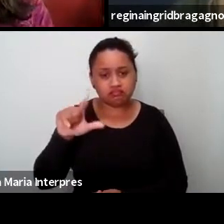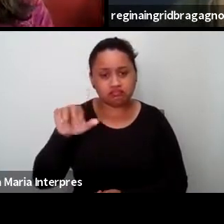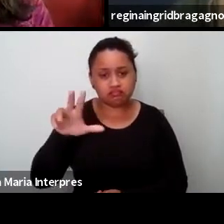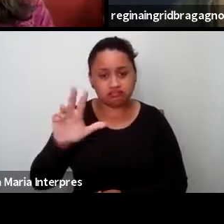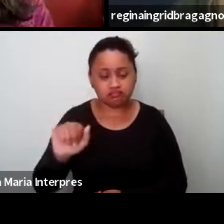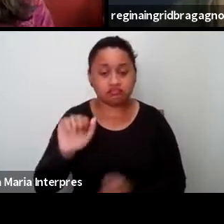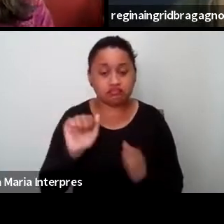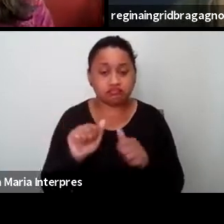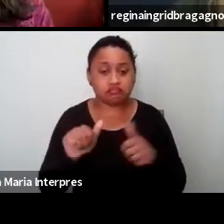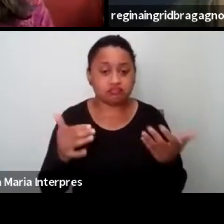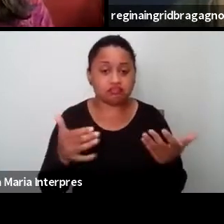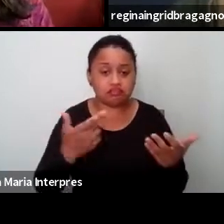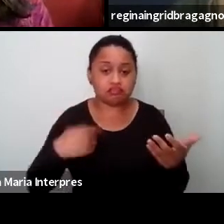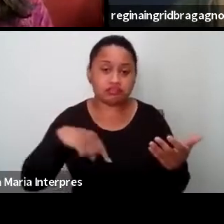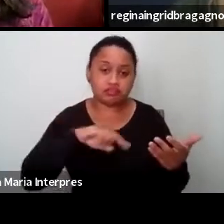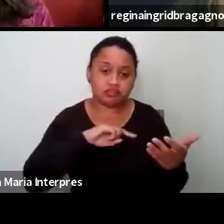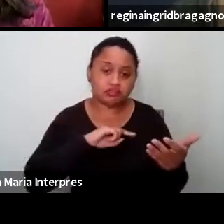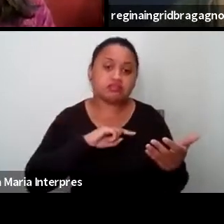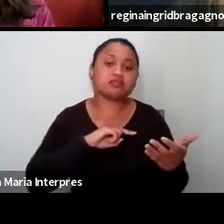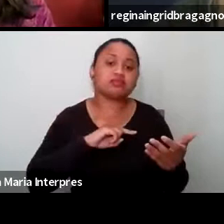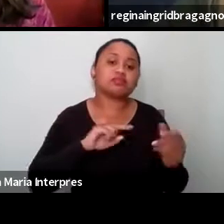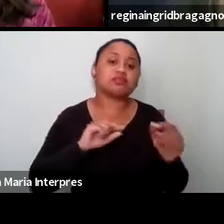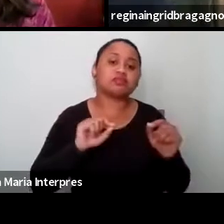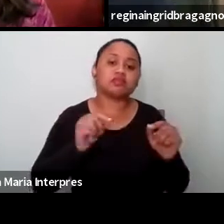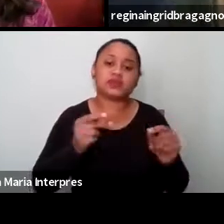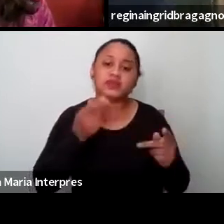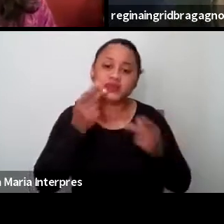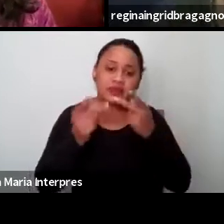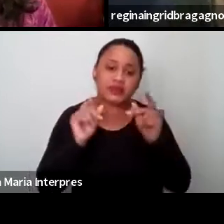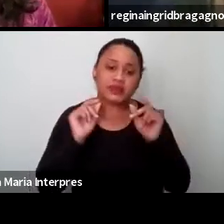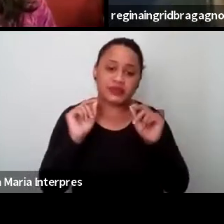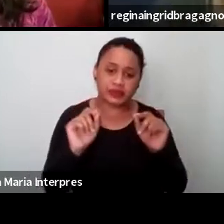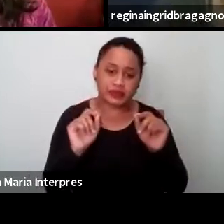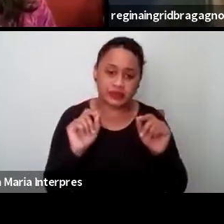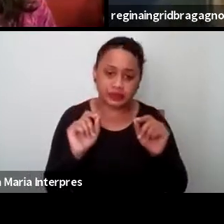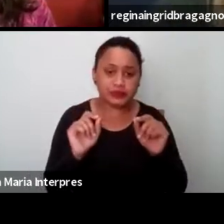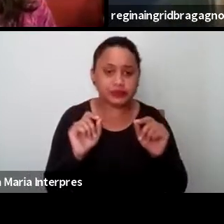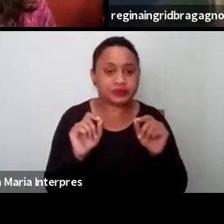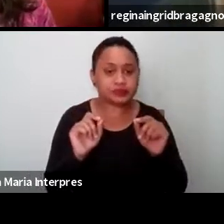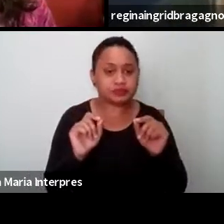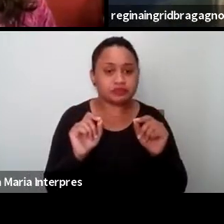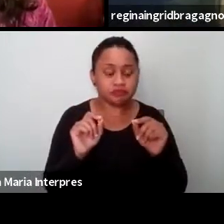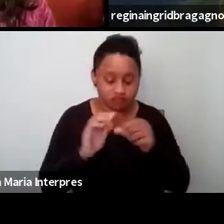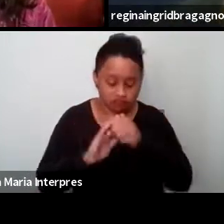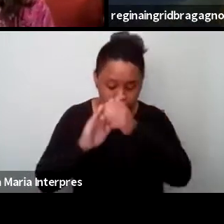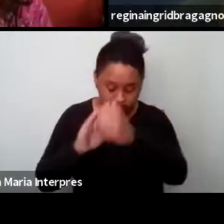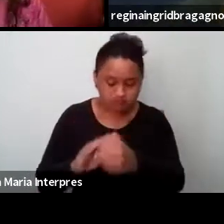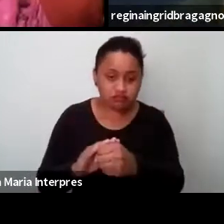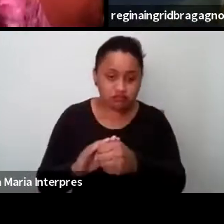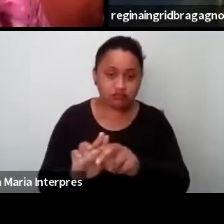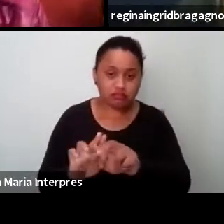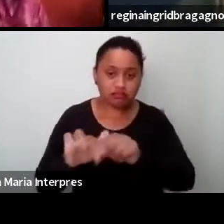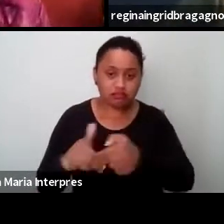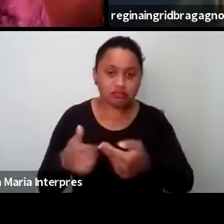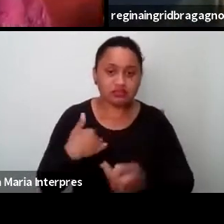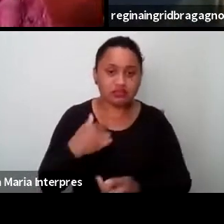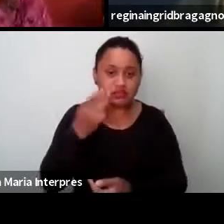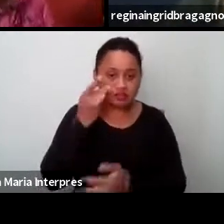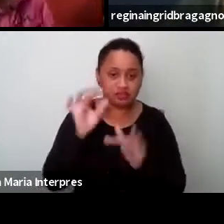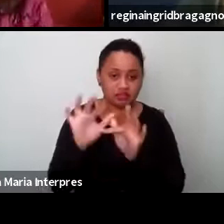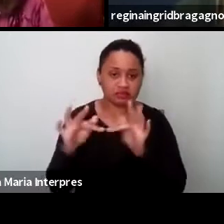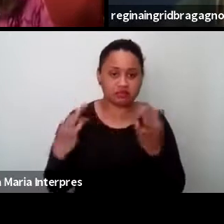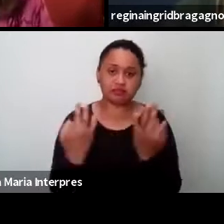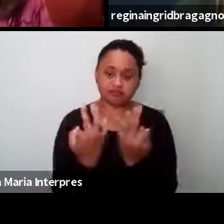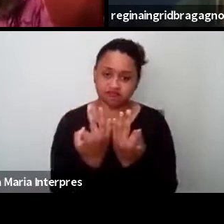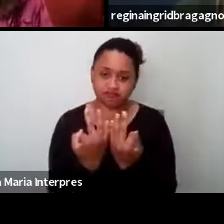quando a gente, quando escuto você falar sobre o silêncio em relação à presença das famílias